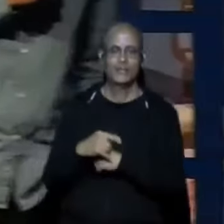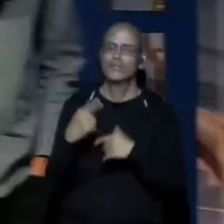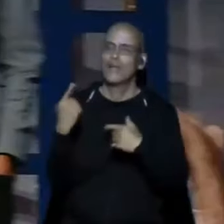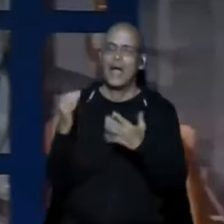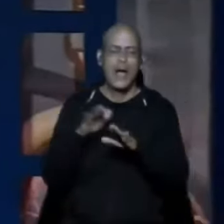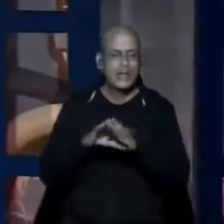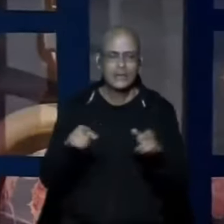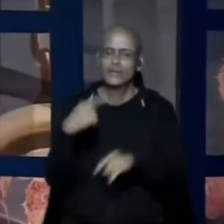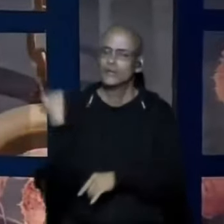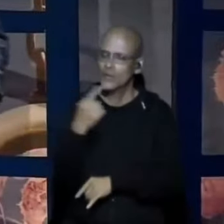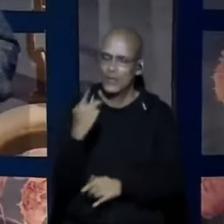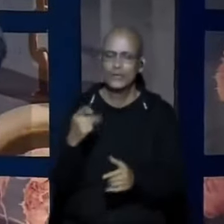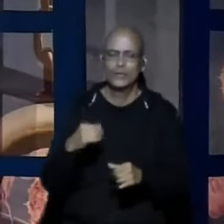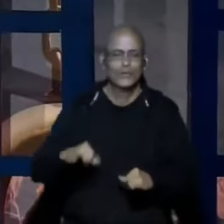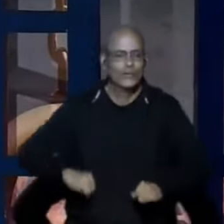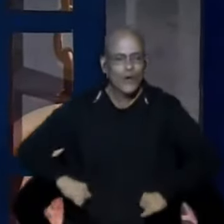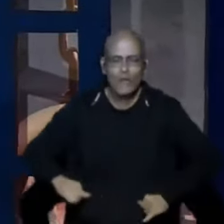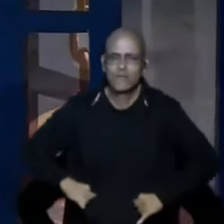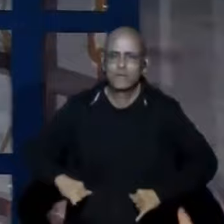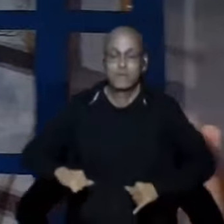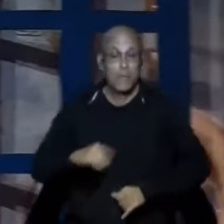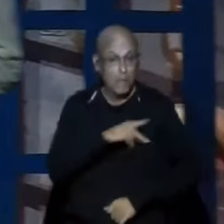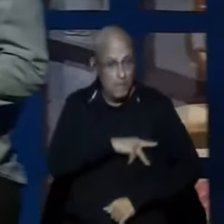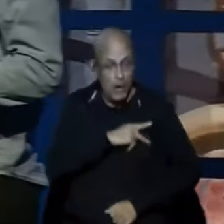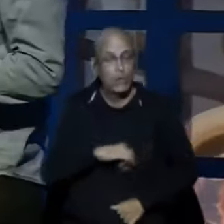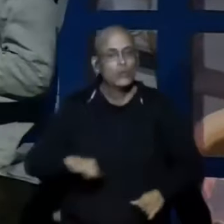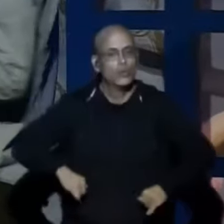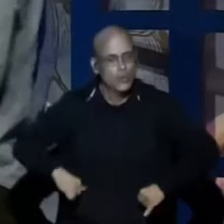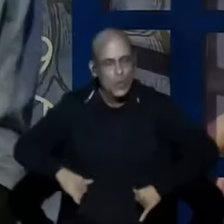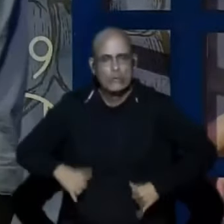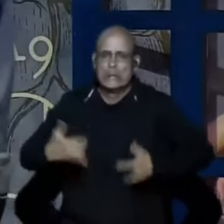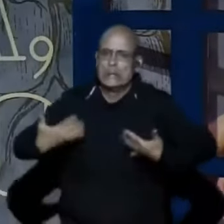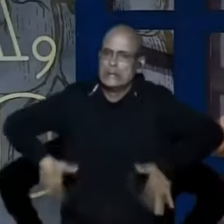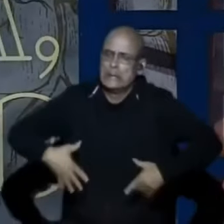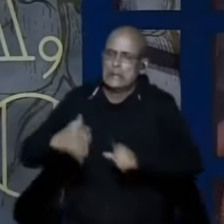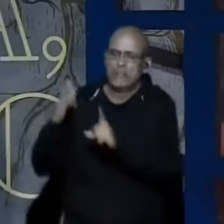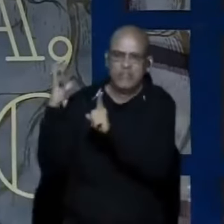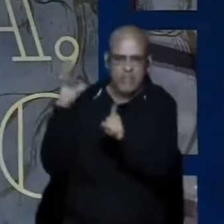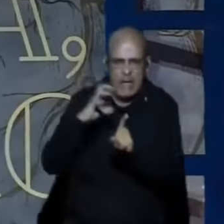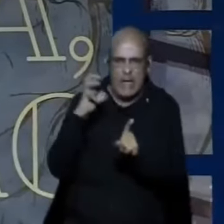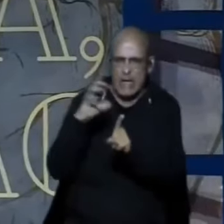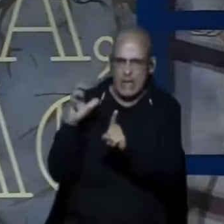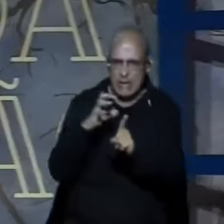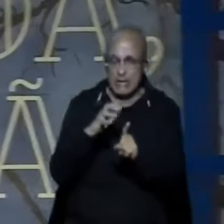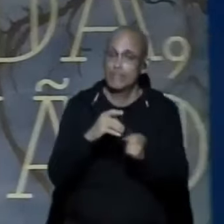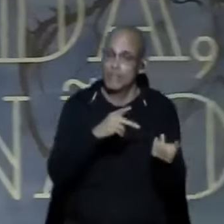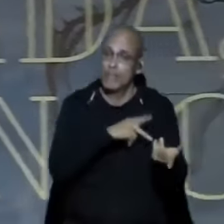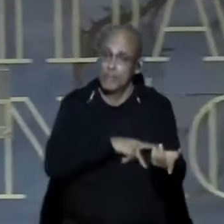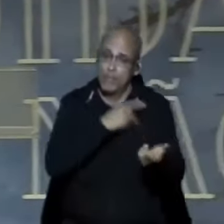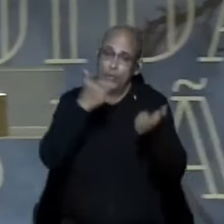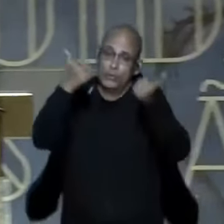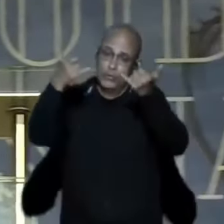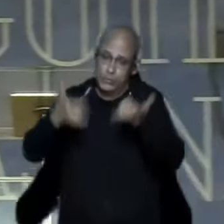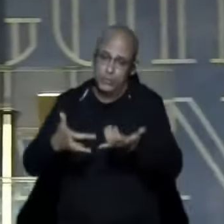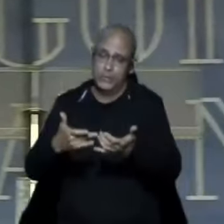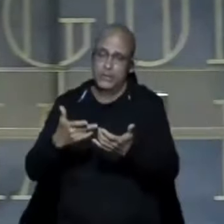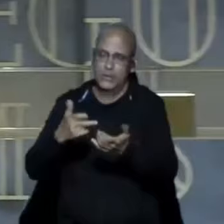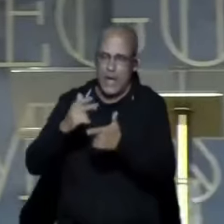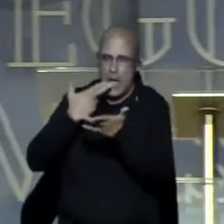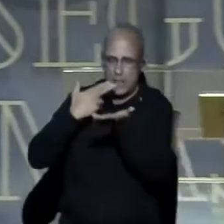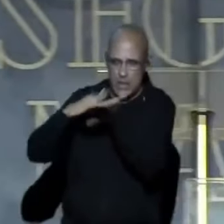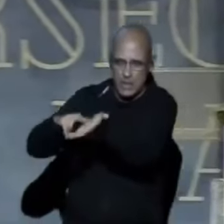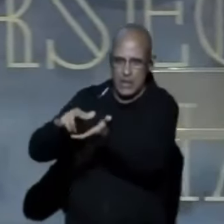Enfrentamos tribulações E o apóstolo Paulo, ele enfrentava tribulações quando escreveu essa carta E ele trata de tribulações ao escrever aos